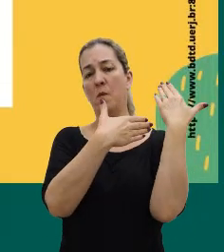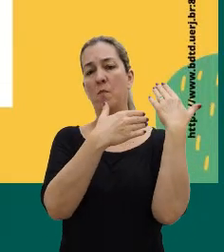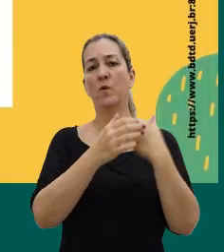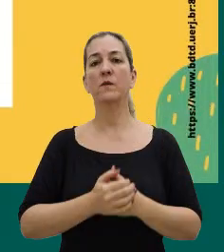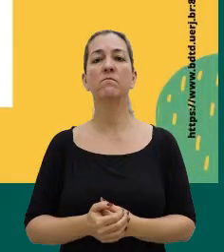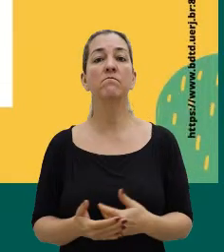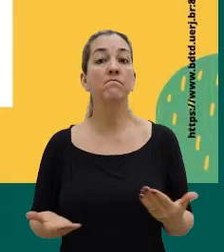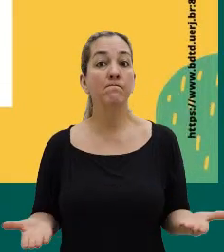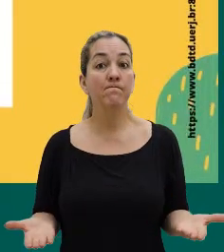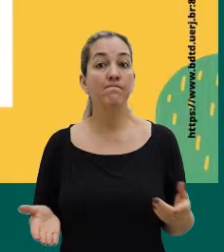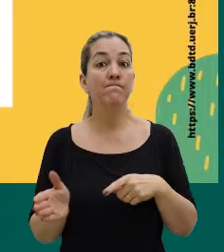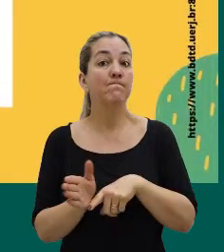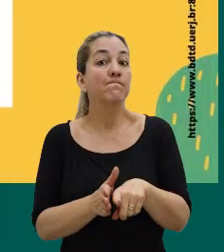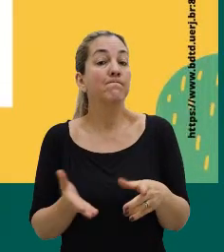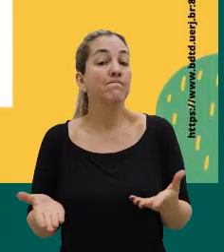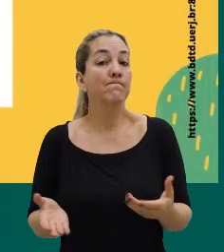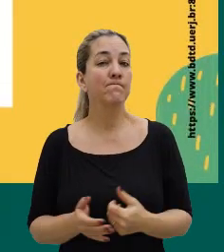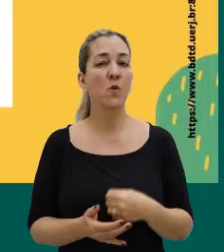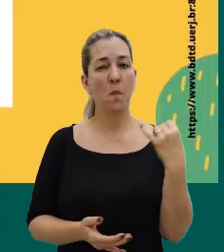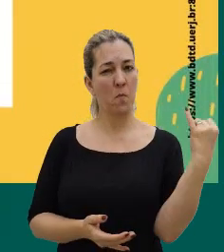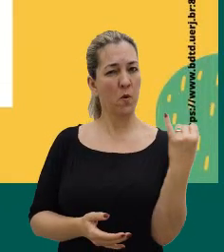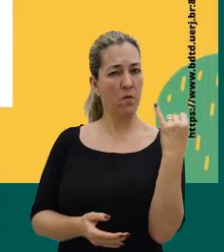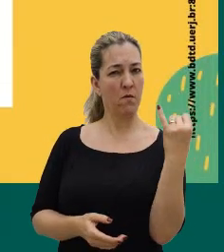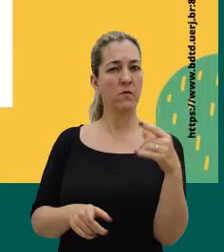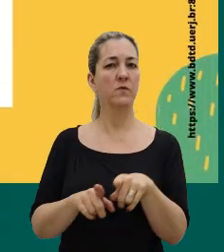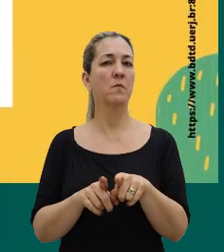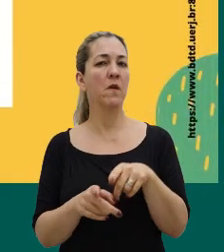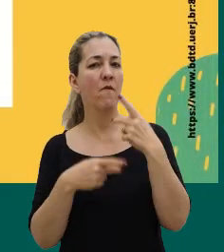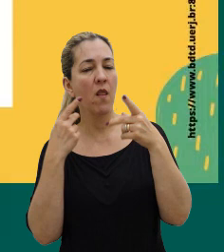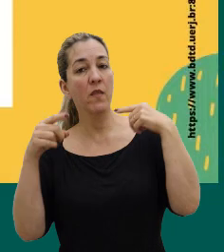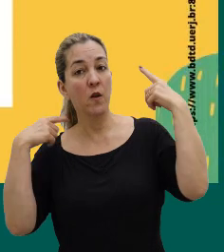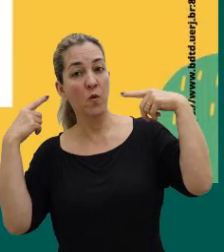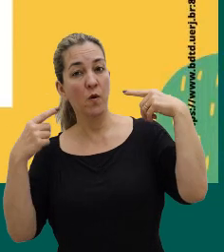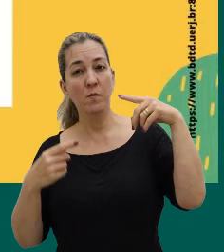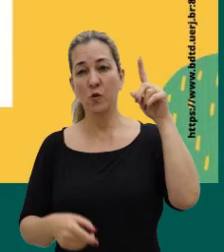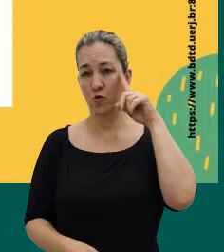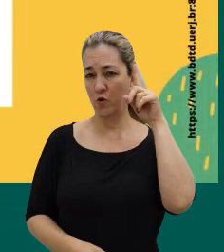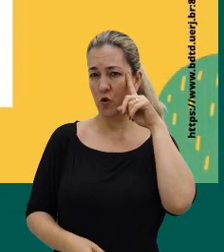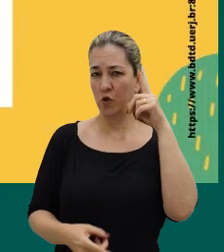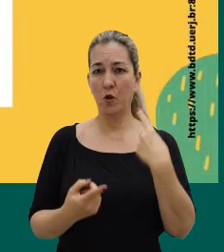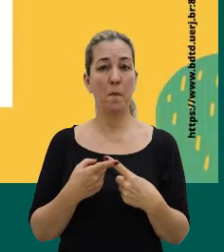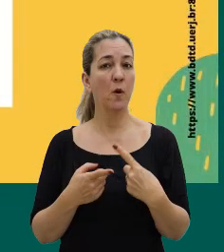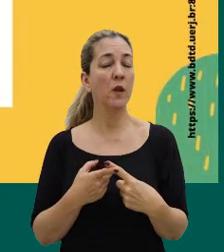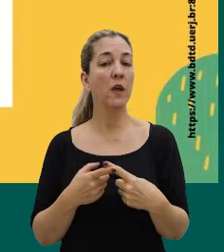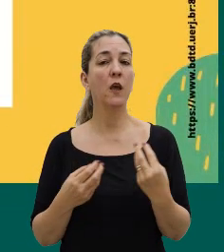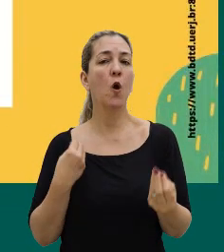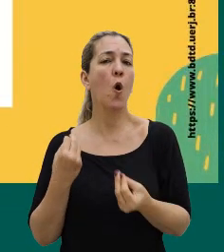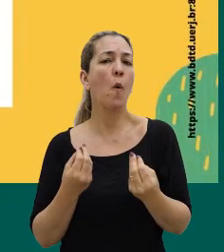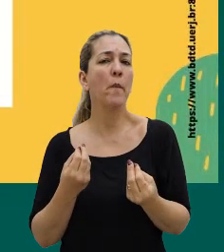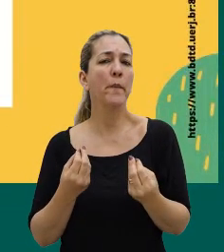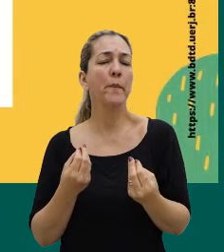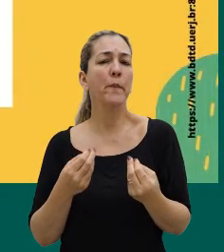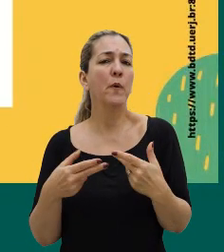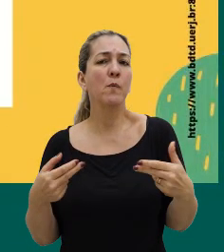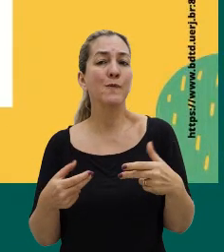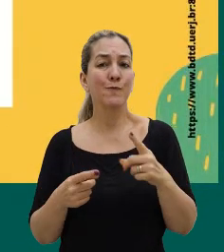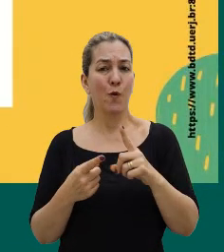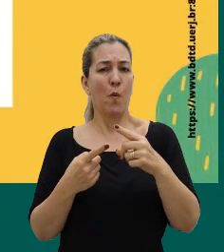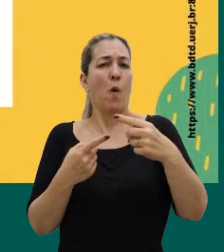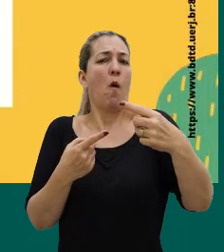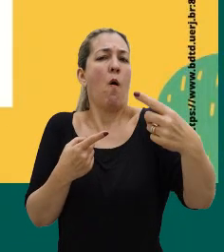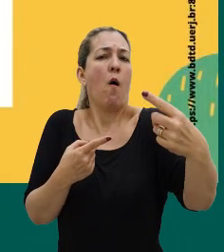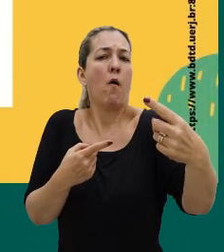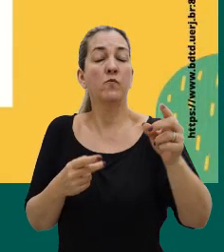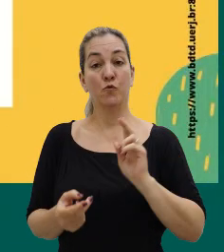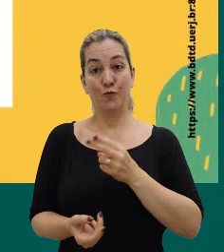E eu acho importante também trazer, assim, isso, né, da loucura para o nosso cotidiano porque senão fica como uma coisa muito distante de